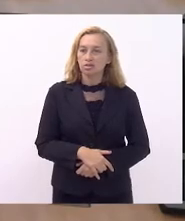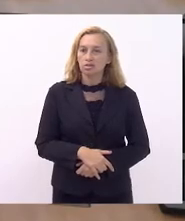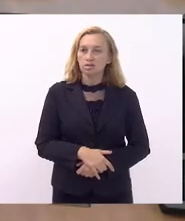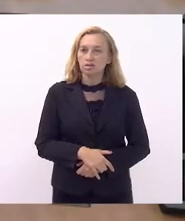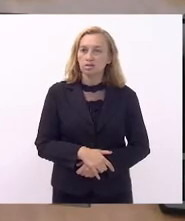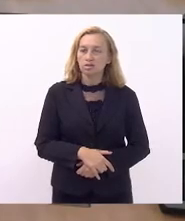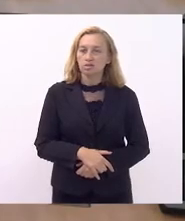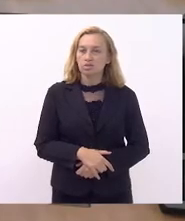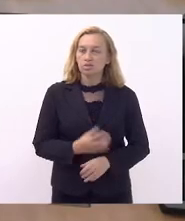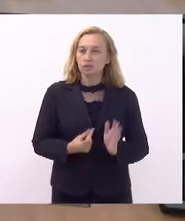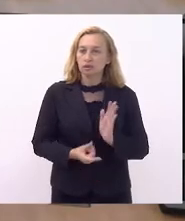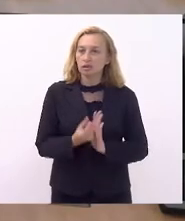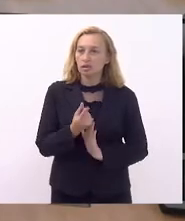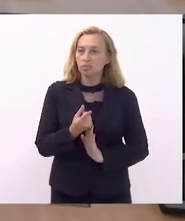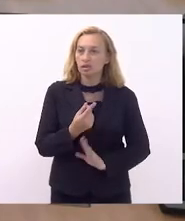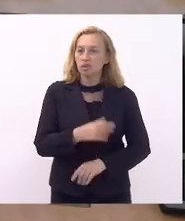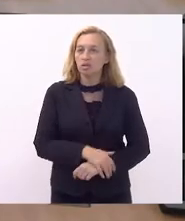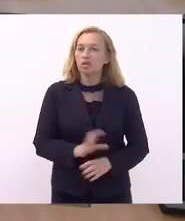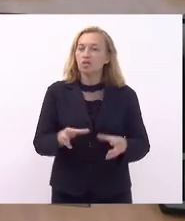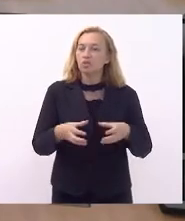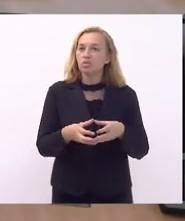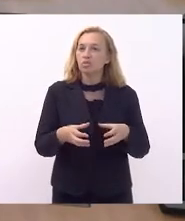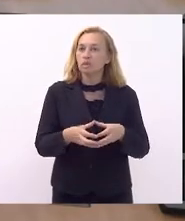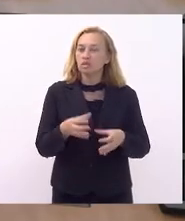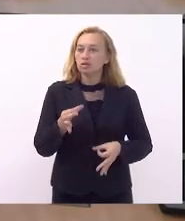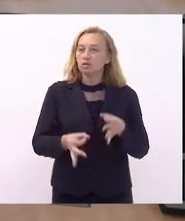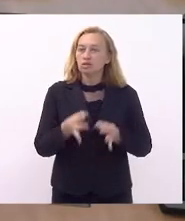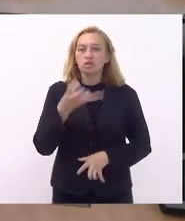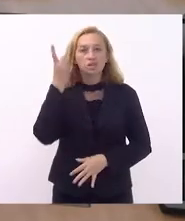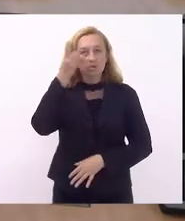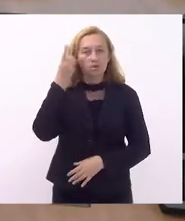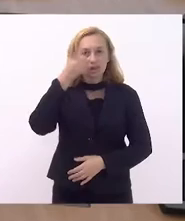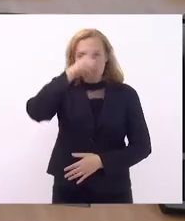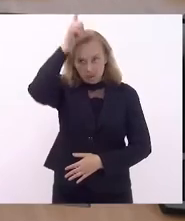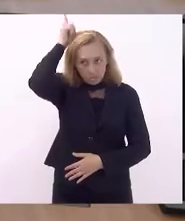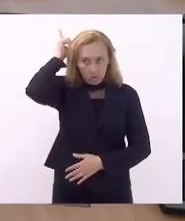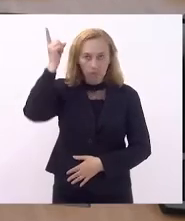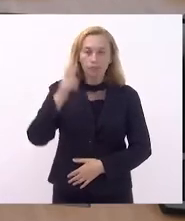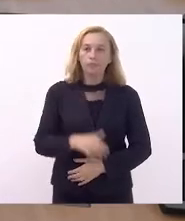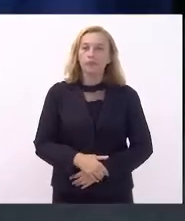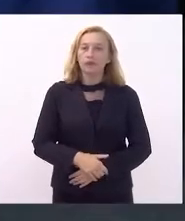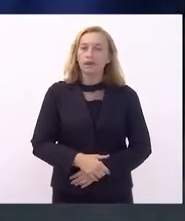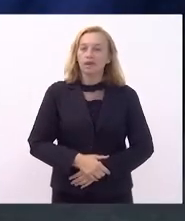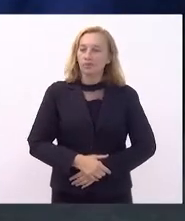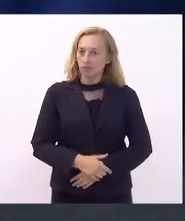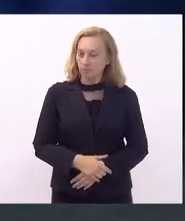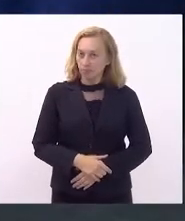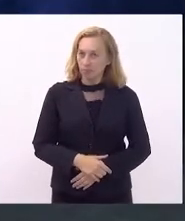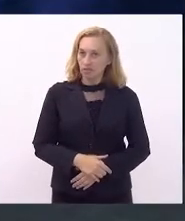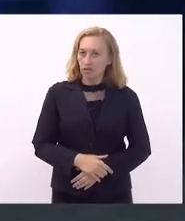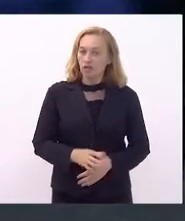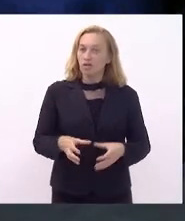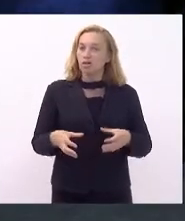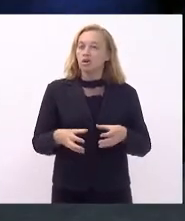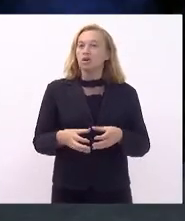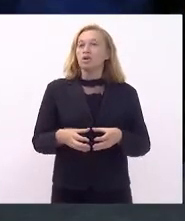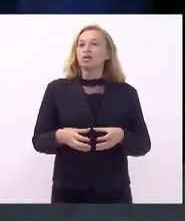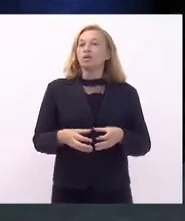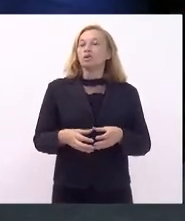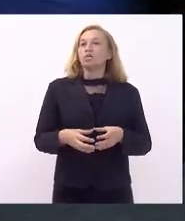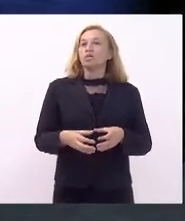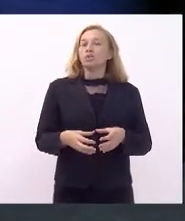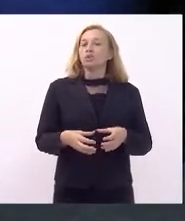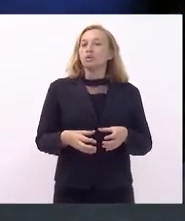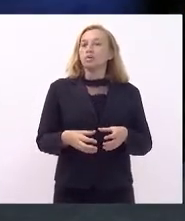e de Orçamento. Pela Comissão de Constituição e Justiça, deputado Luiz Paulo. Parecer é pela constitucionalidade, Sr.